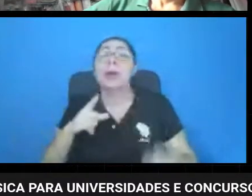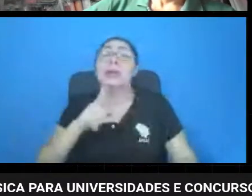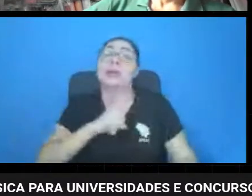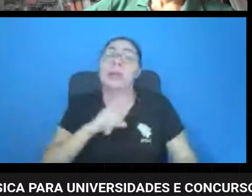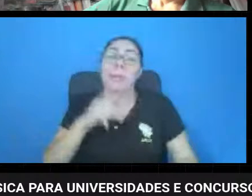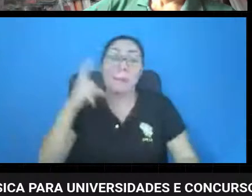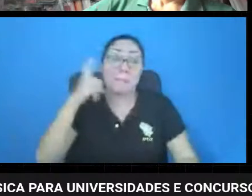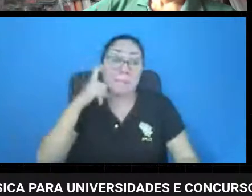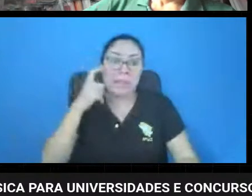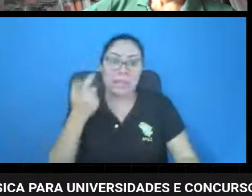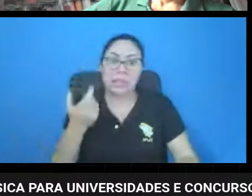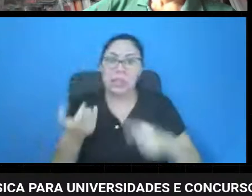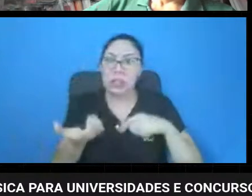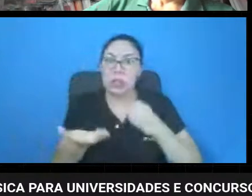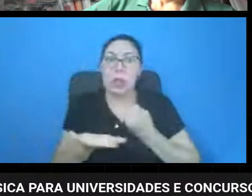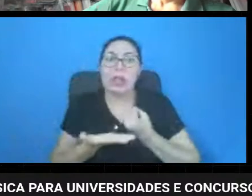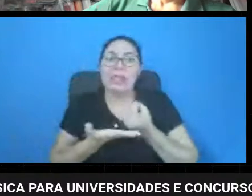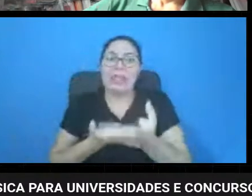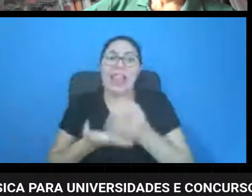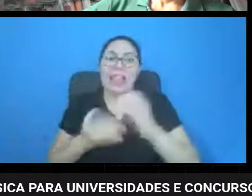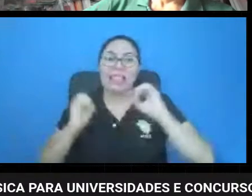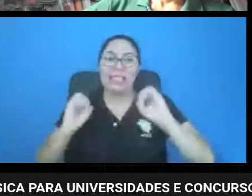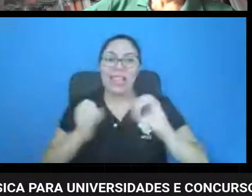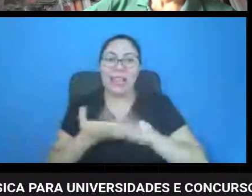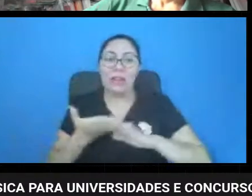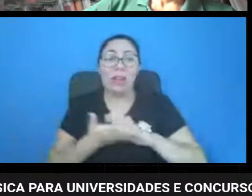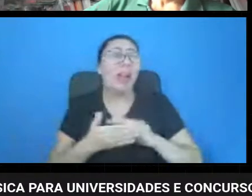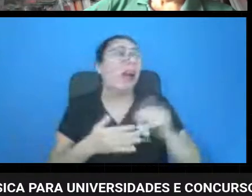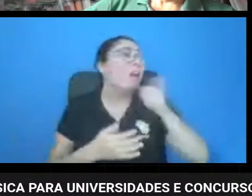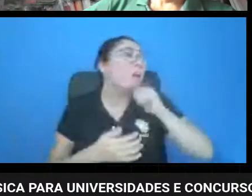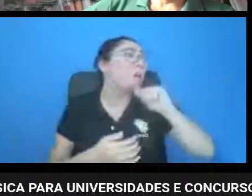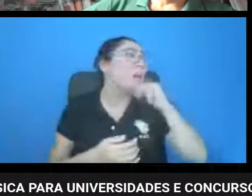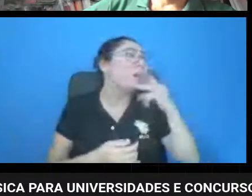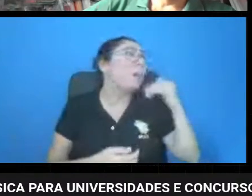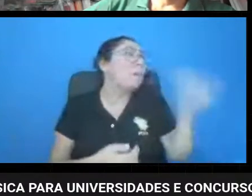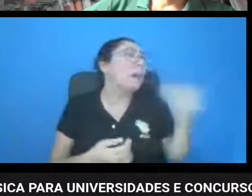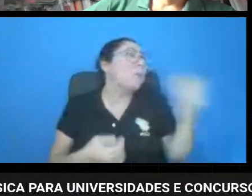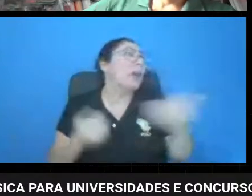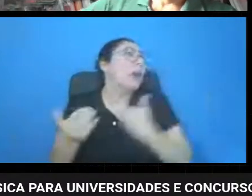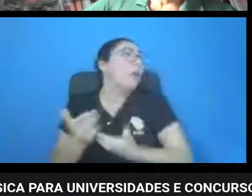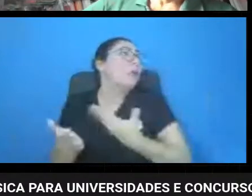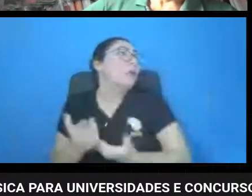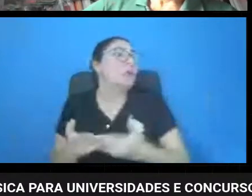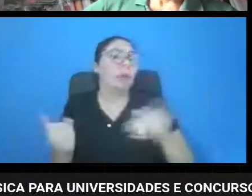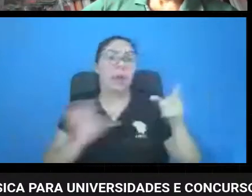tudo pelo papai e mamãe e não vai funcionar, só isso que eu dizer.